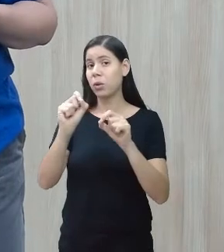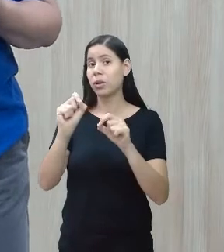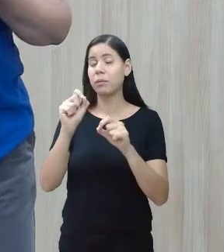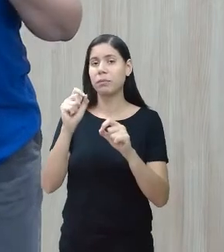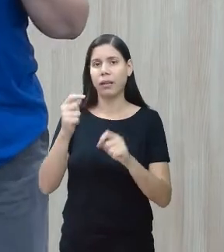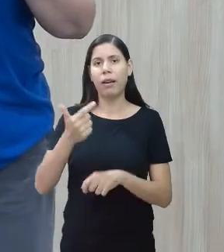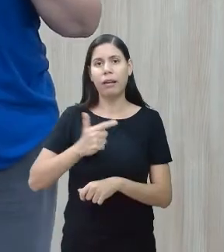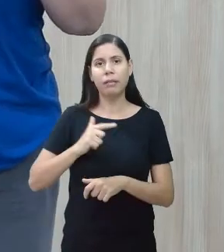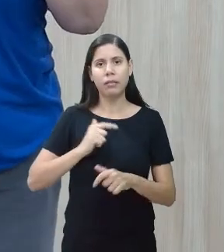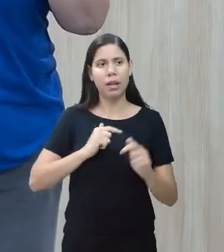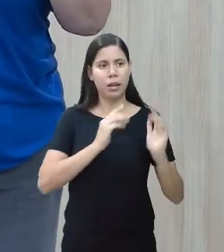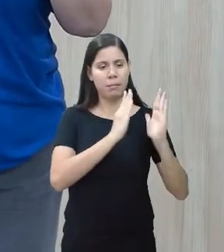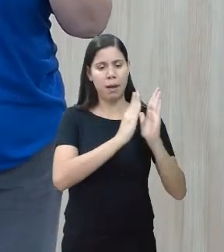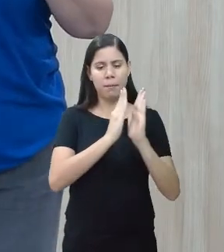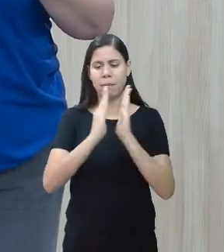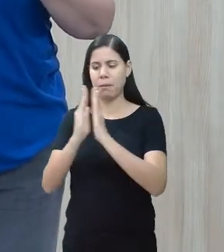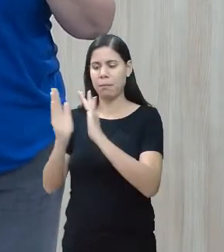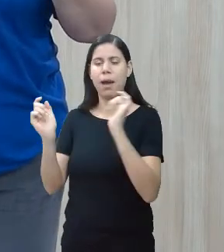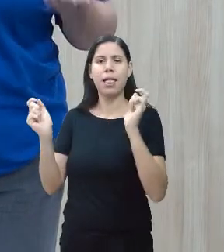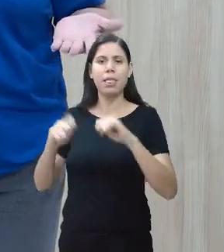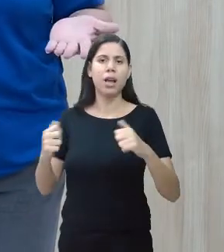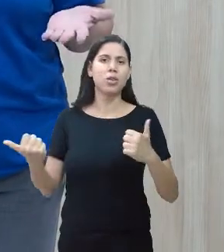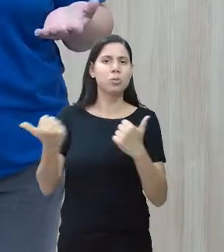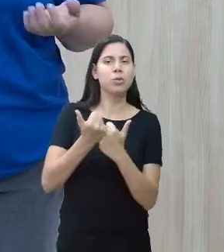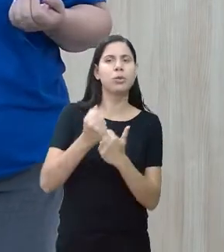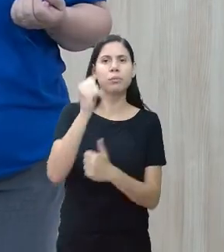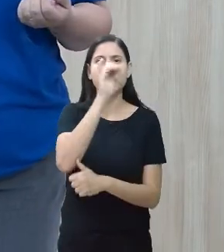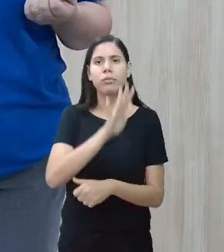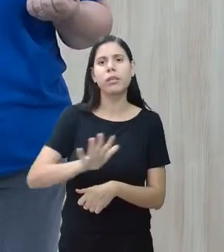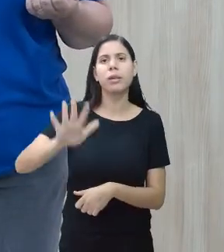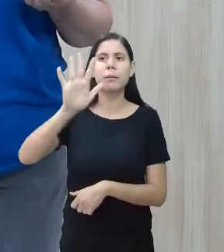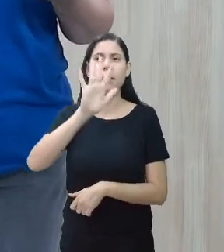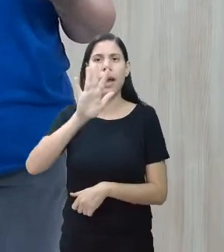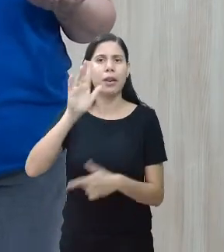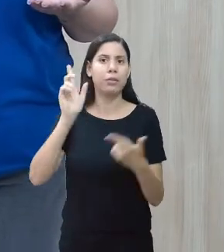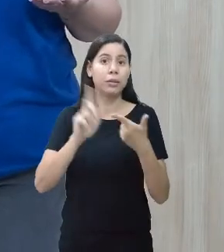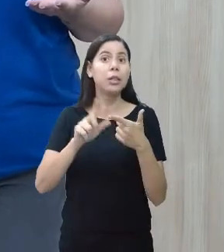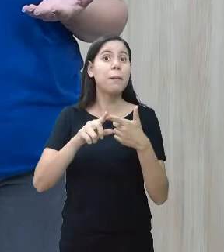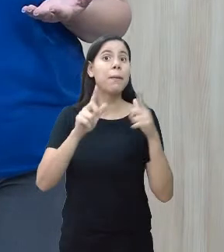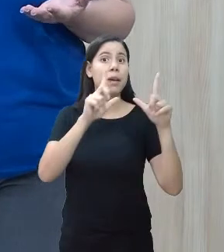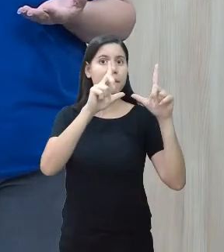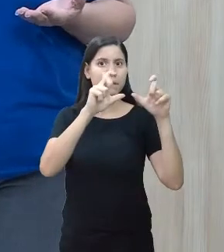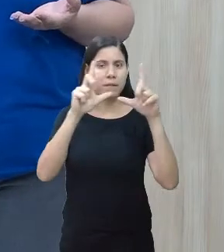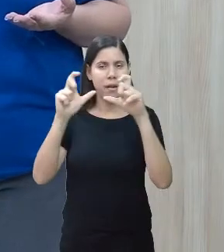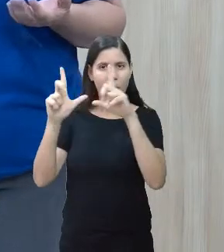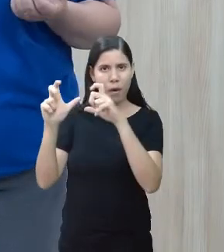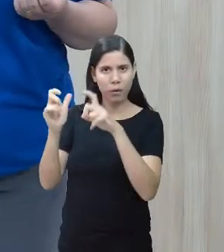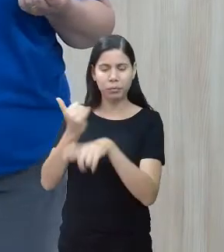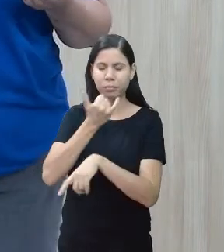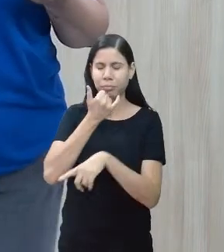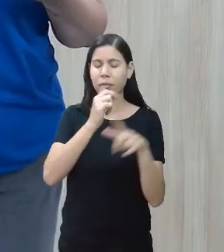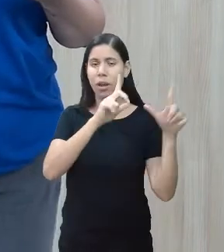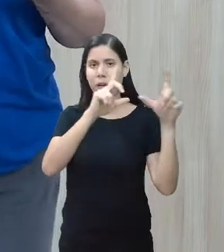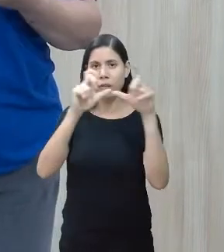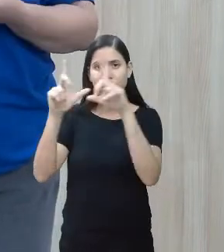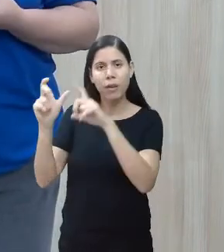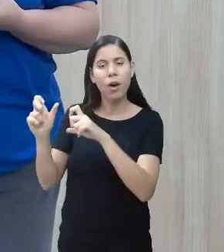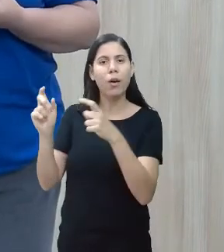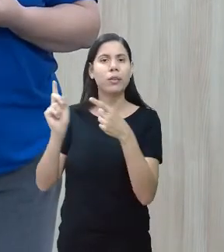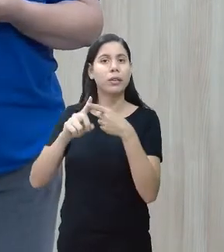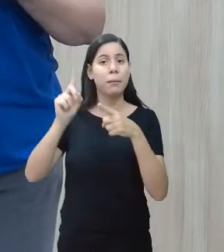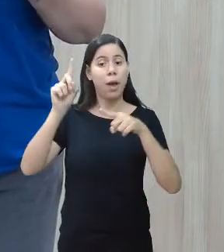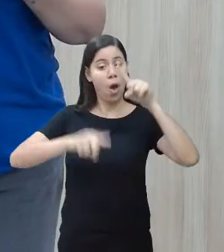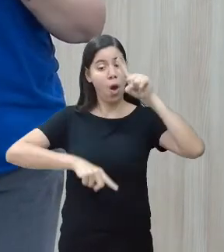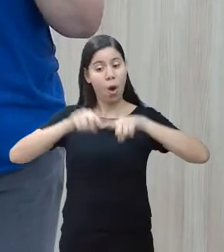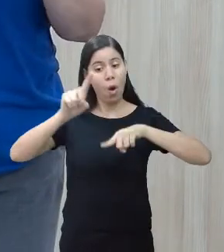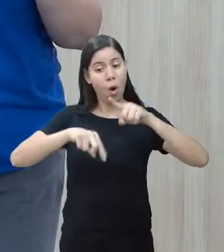cards, eles podem ser substituídos por imagens, por fotos, desculpa, por fotos, por objetos.